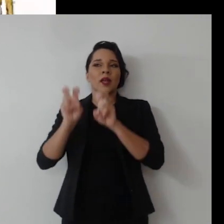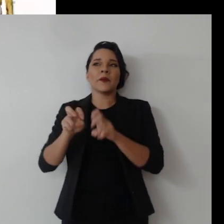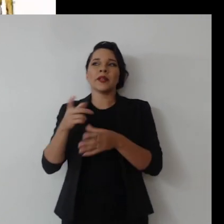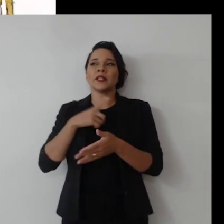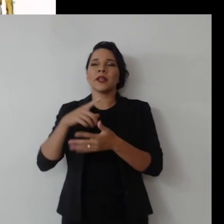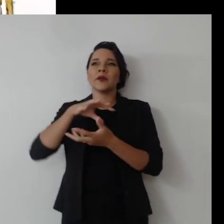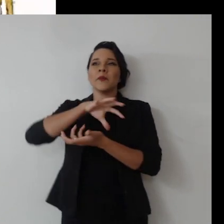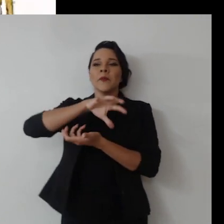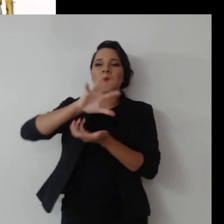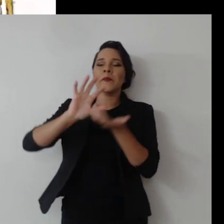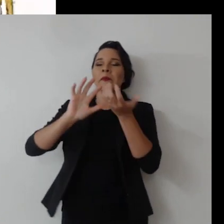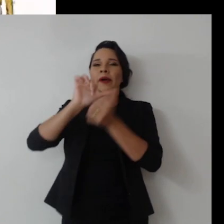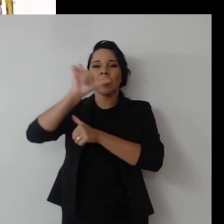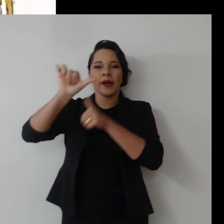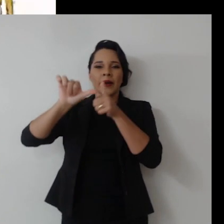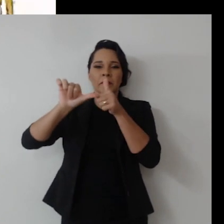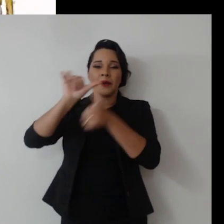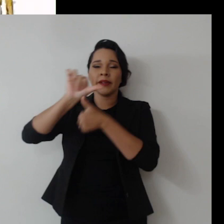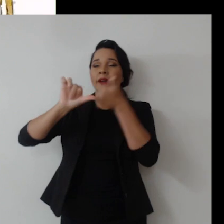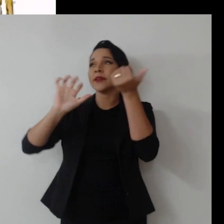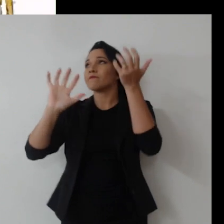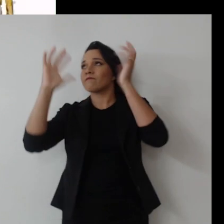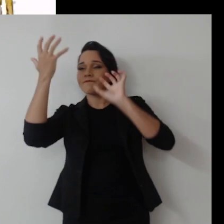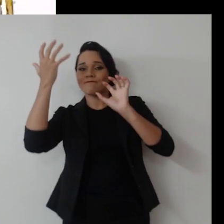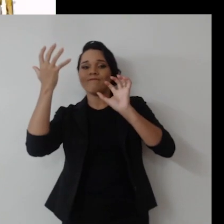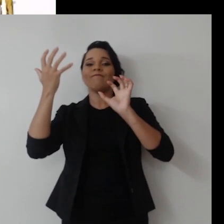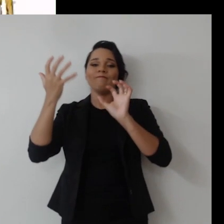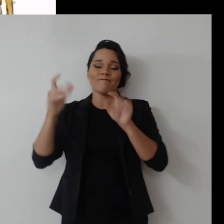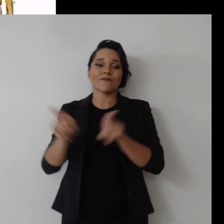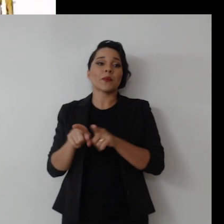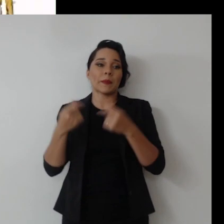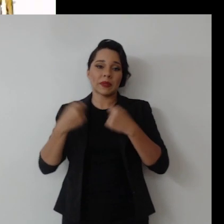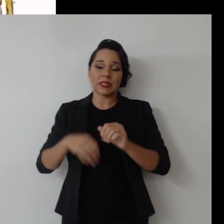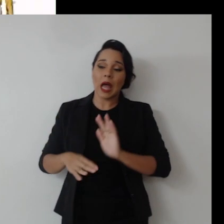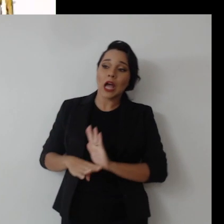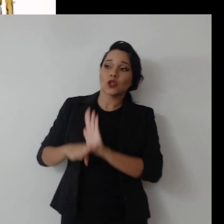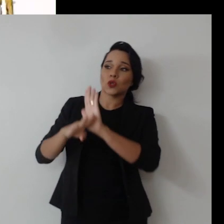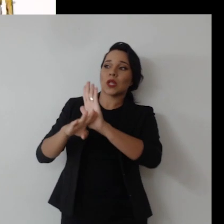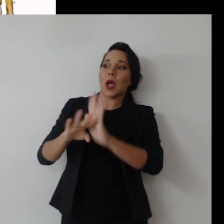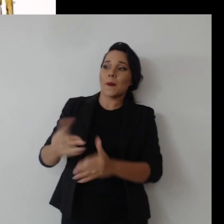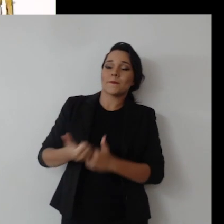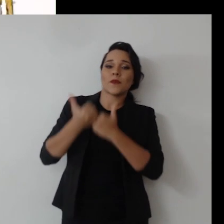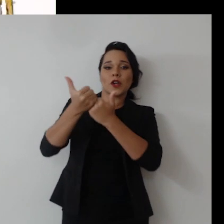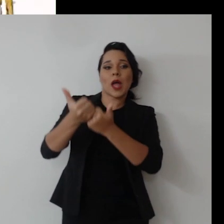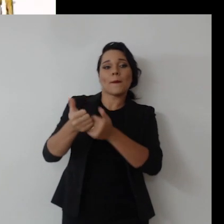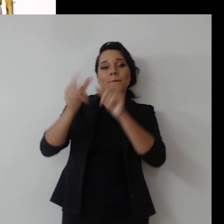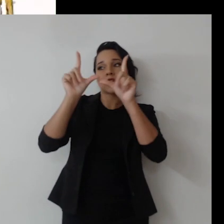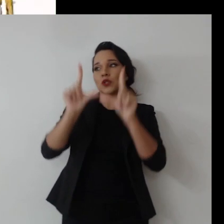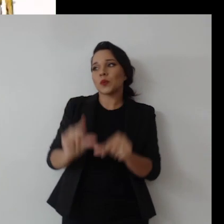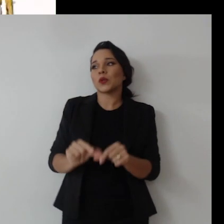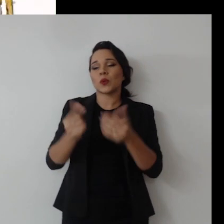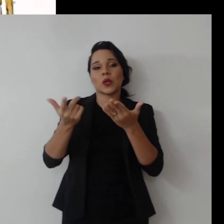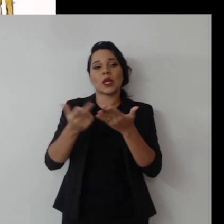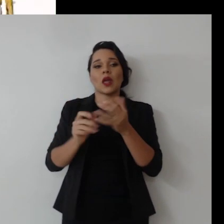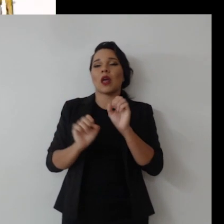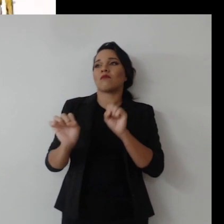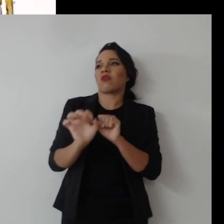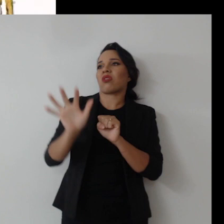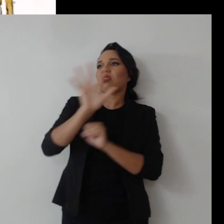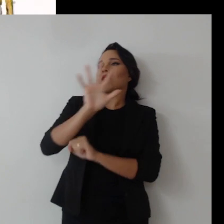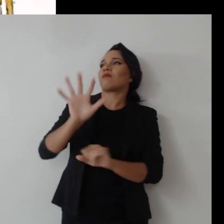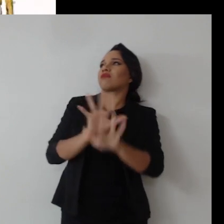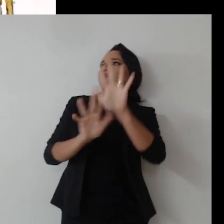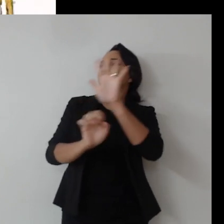temas desde mudanças climáticas, que é uma questão, a gente tem que contribuir de certa forma para reduzir o nível de